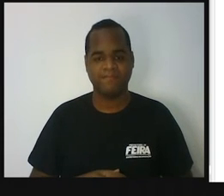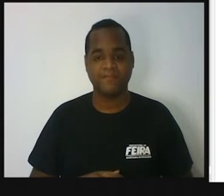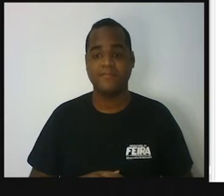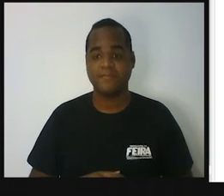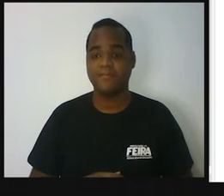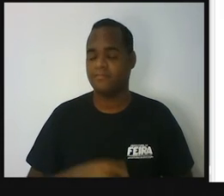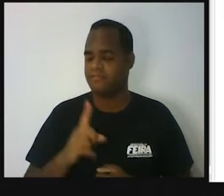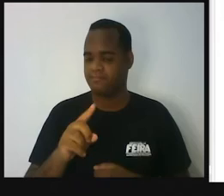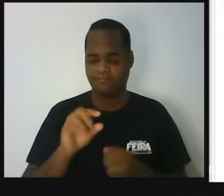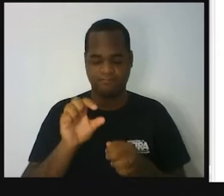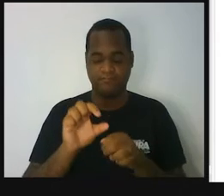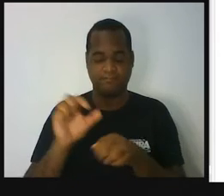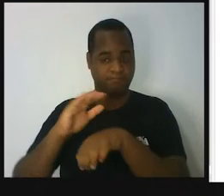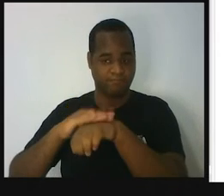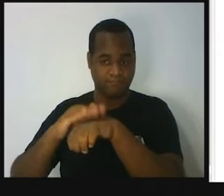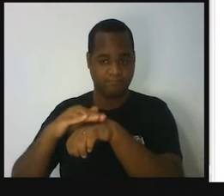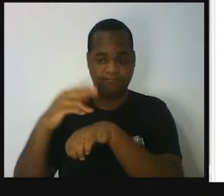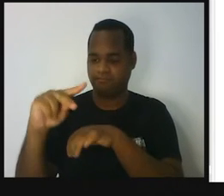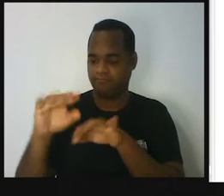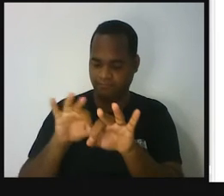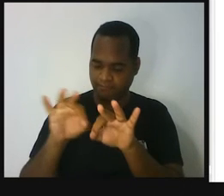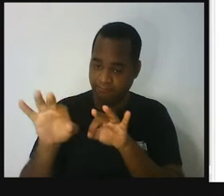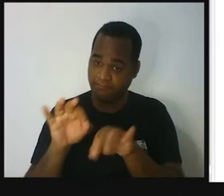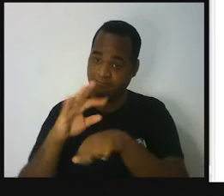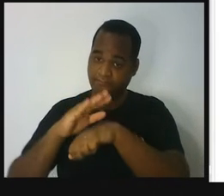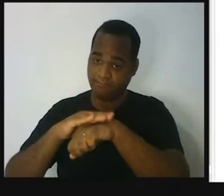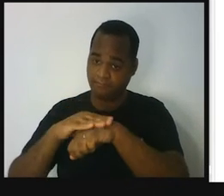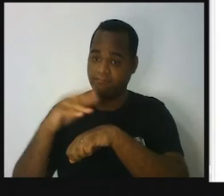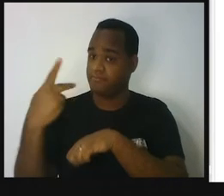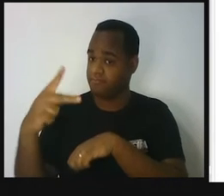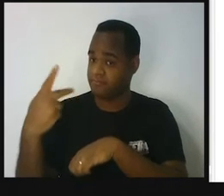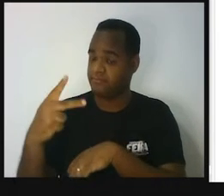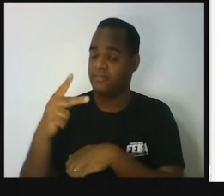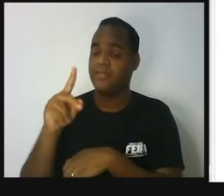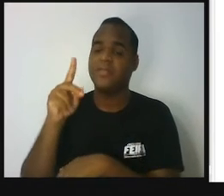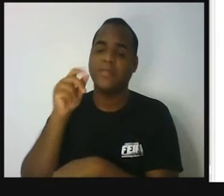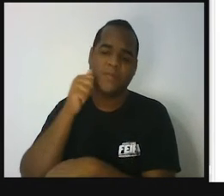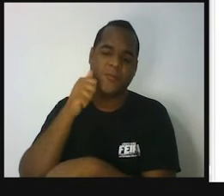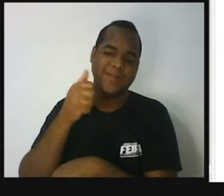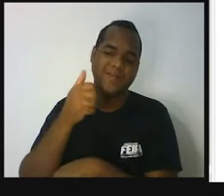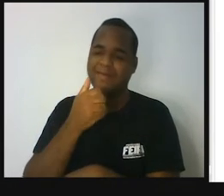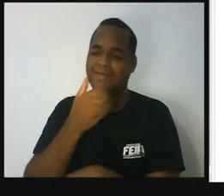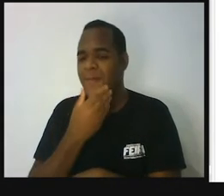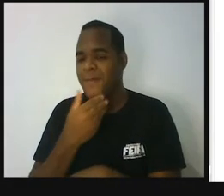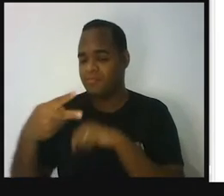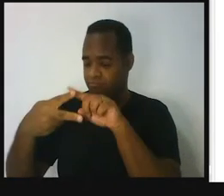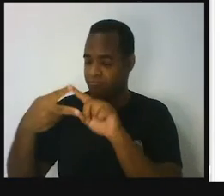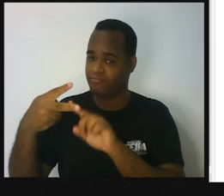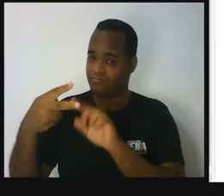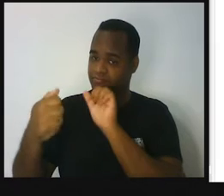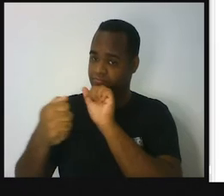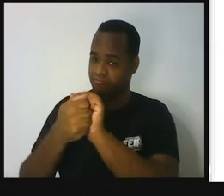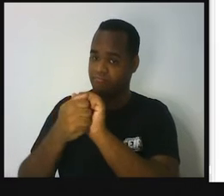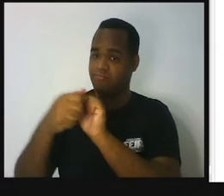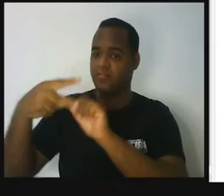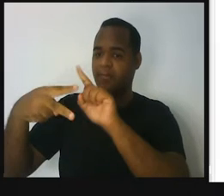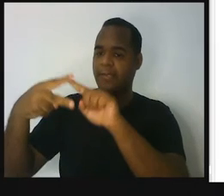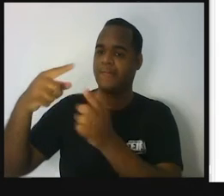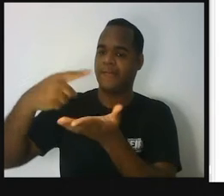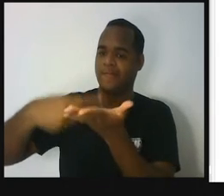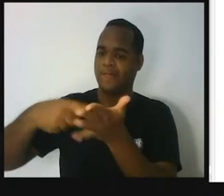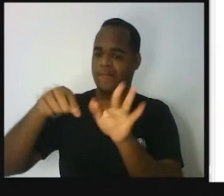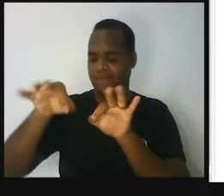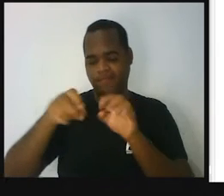montado por eles mesmos. Então, eles fizeram um dado em formato de octaedro.